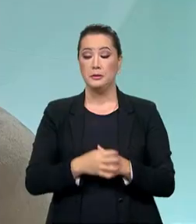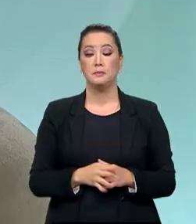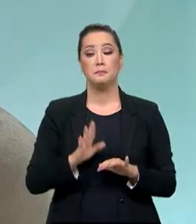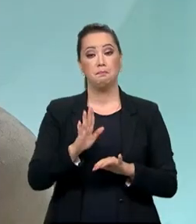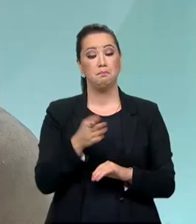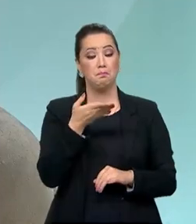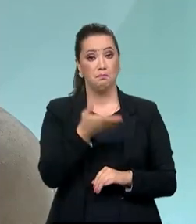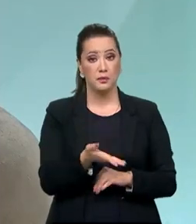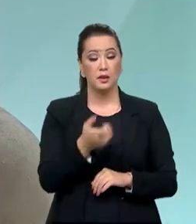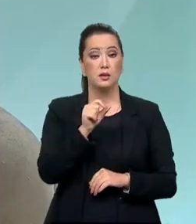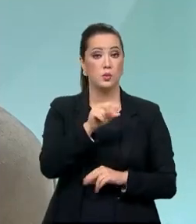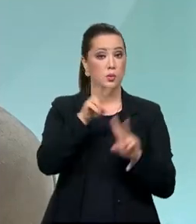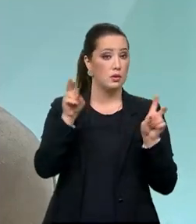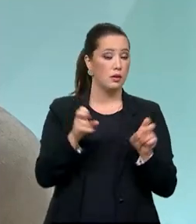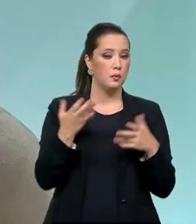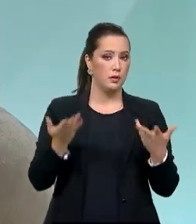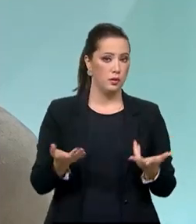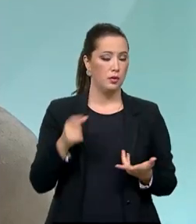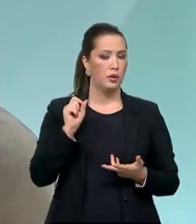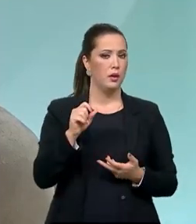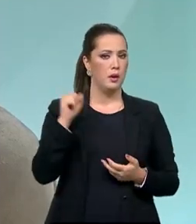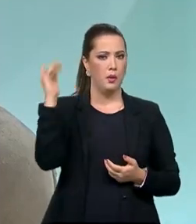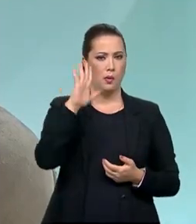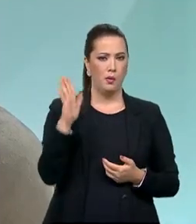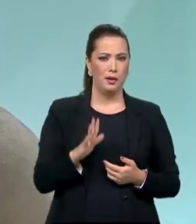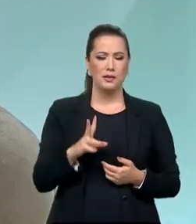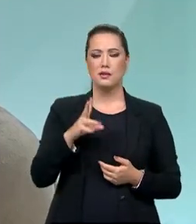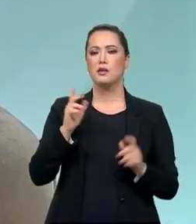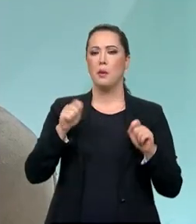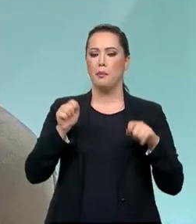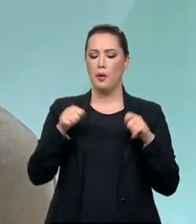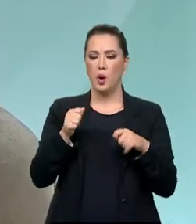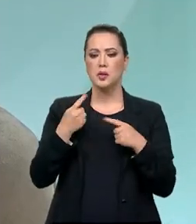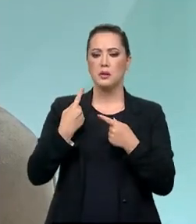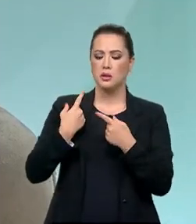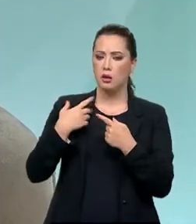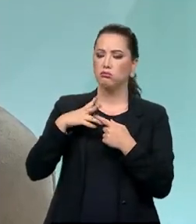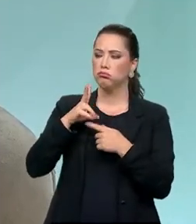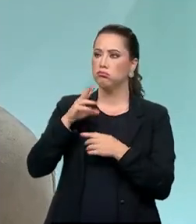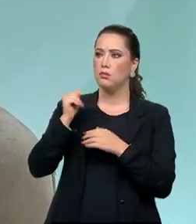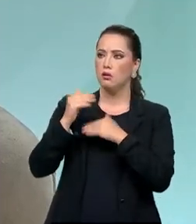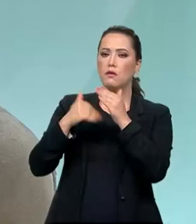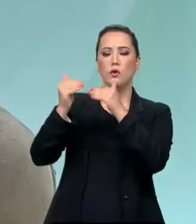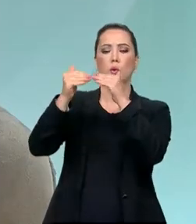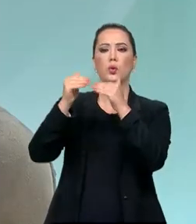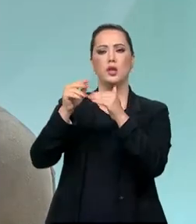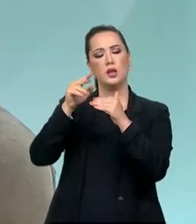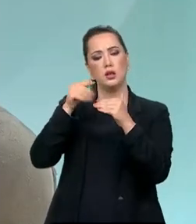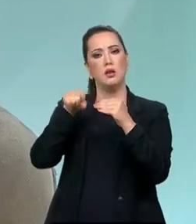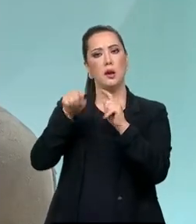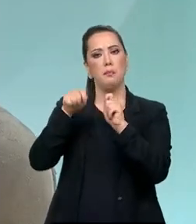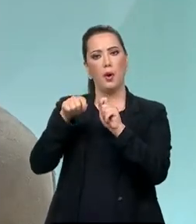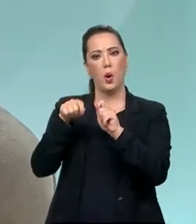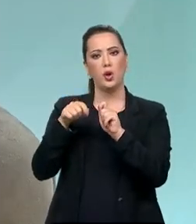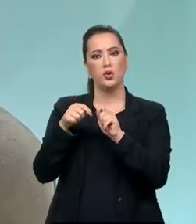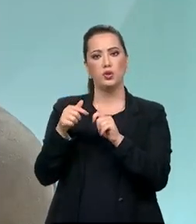faz com que, primeiro, o Brasil se fortalecendo, pode dar um exemplo e pode,